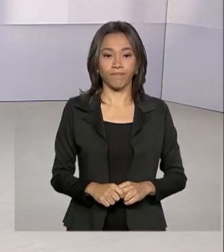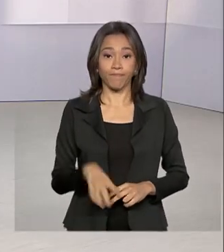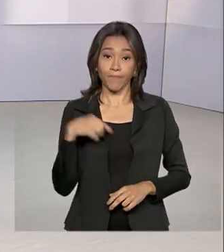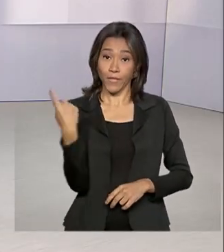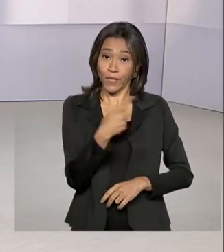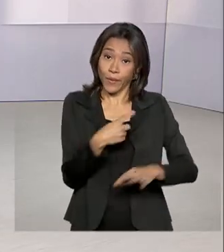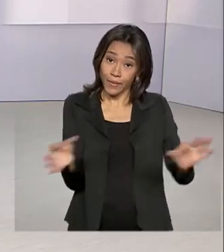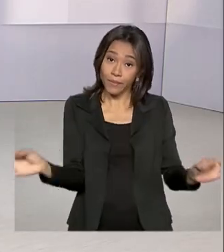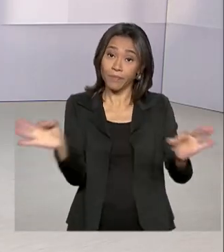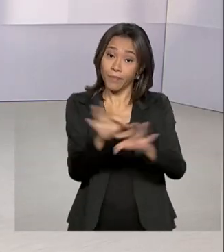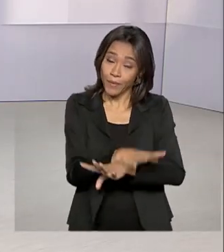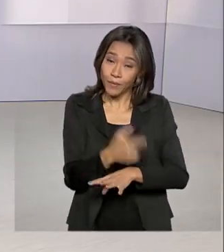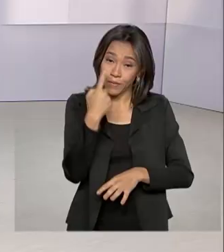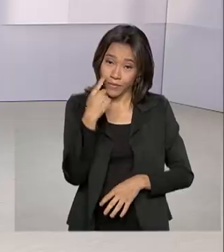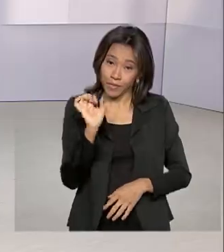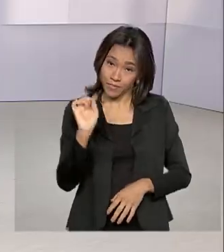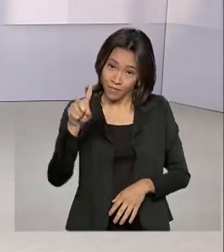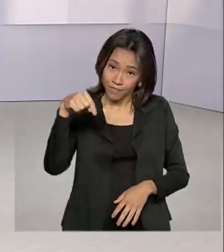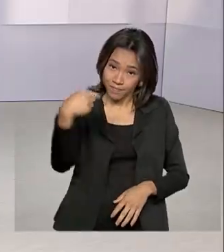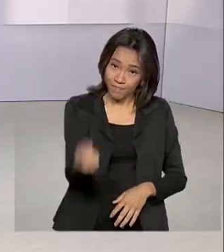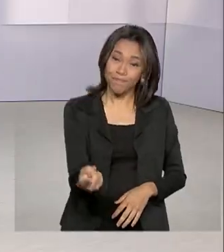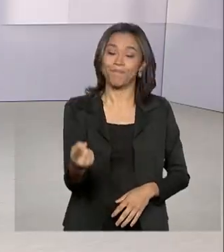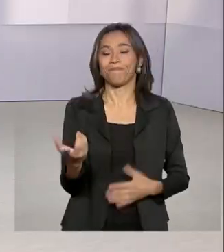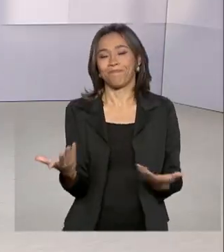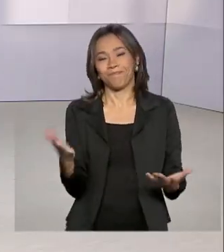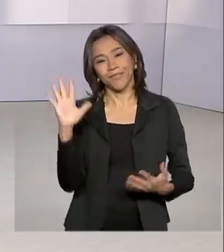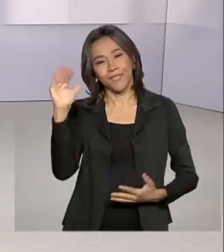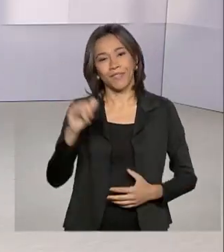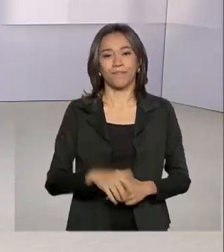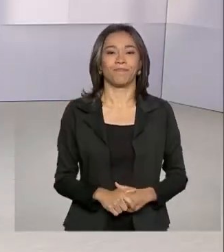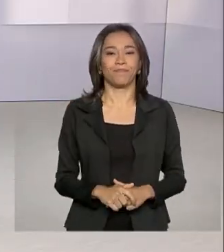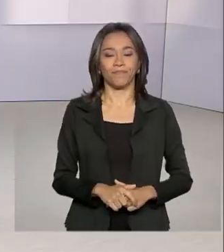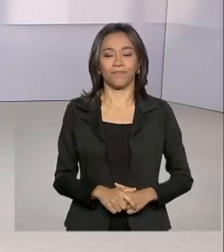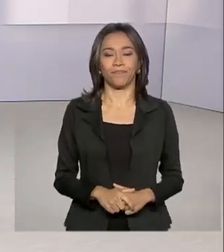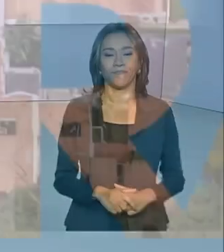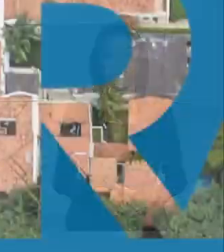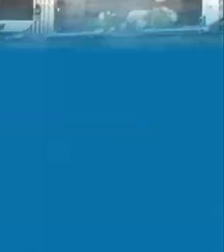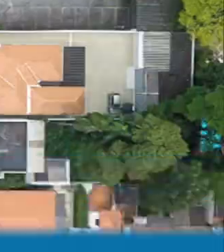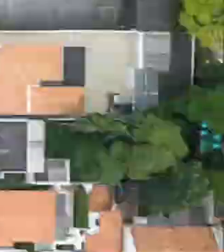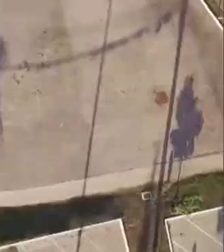Nós ficamos por aqui e nos vemos na próxima edição. Até lá. Tchau.